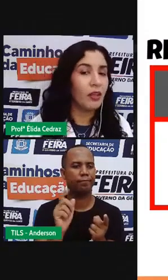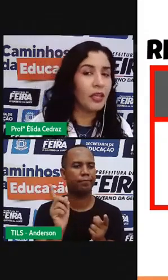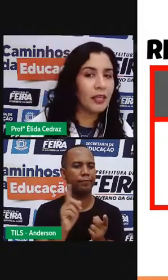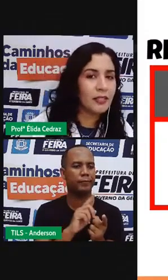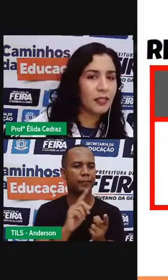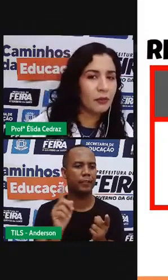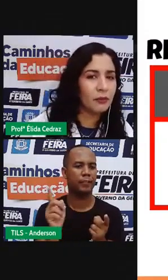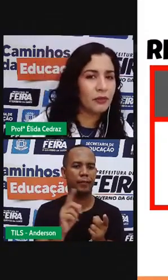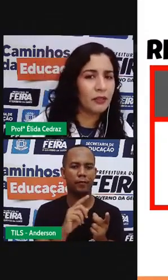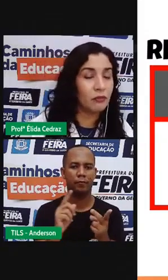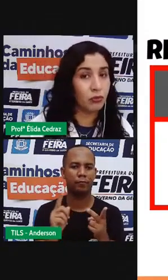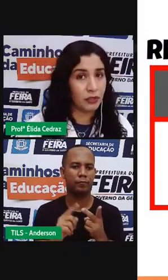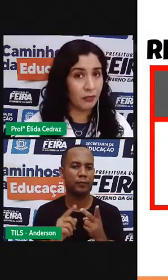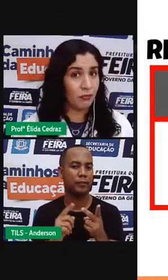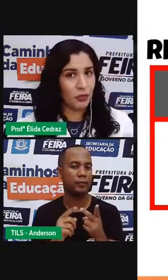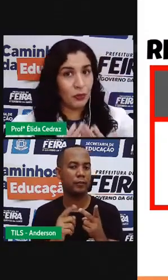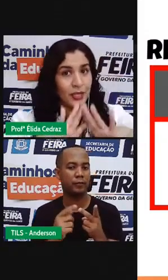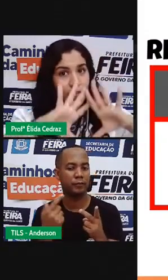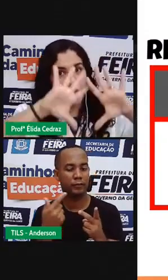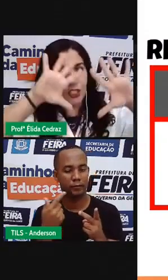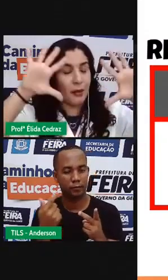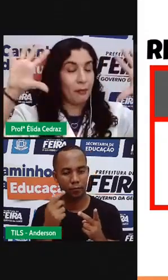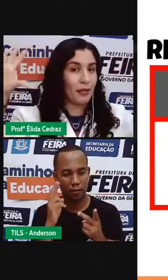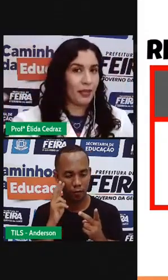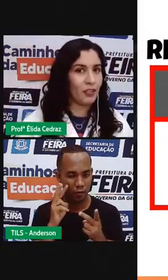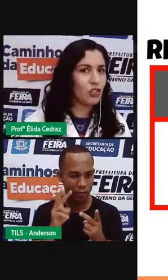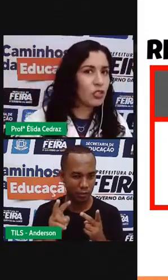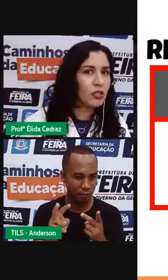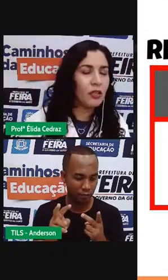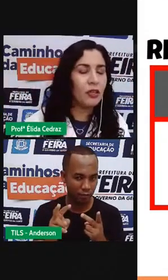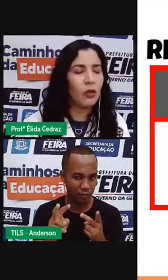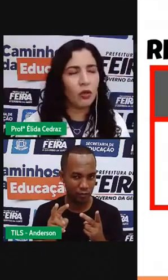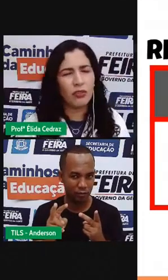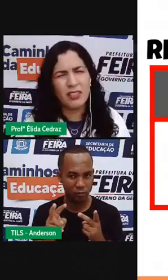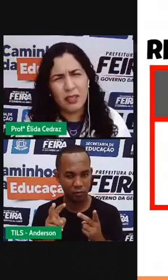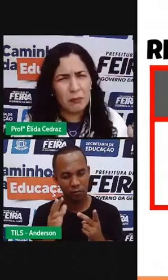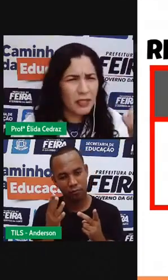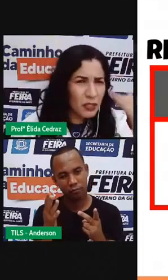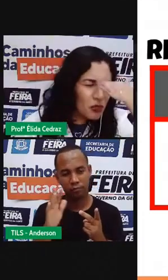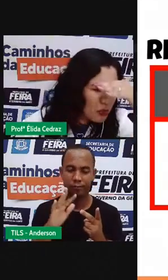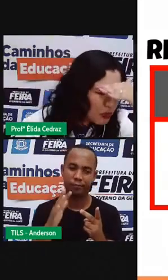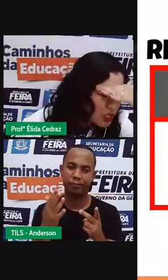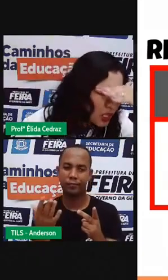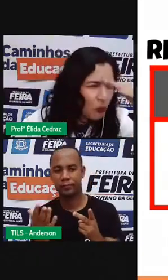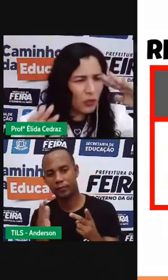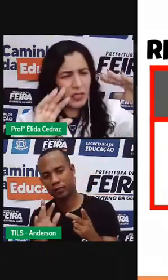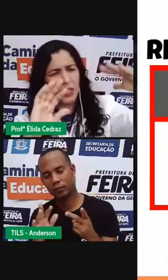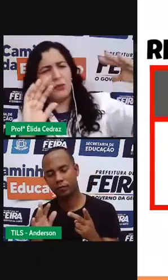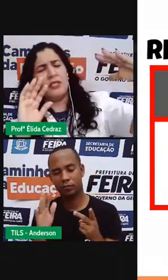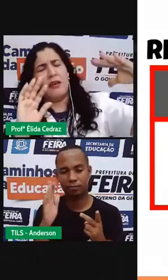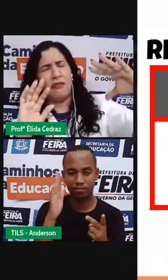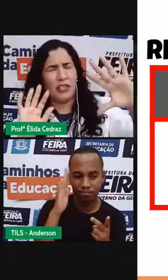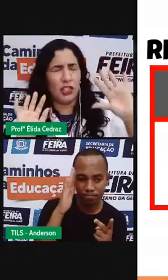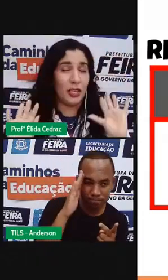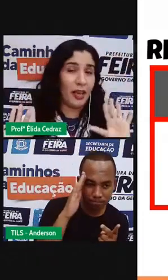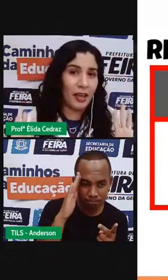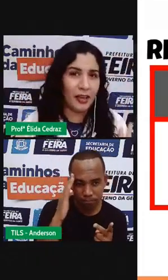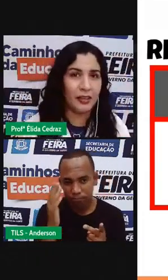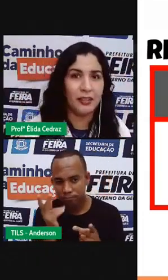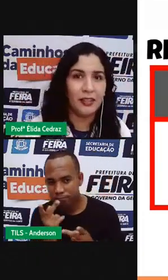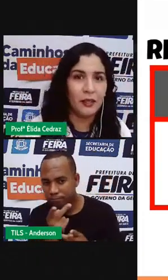E na segunda? Você viu nitidamente? Ou você precisou fechar o olhinho, se